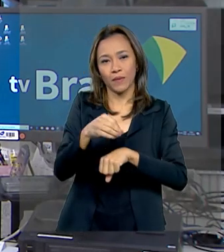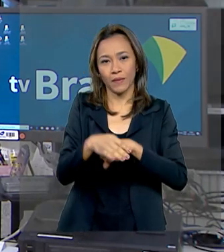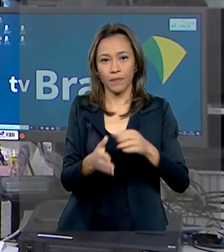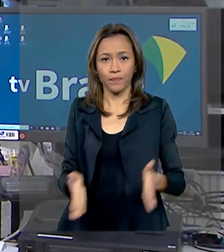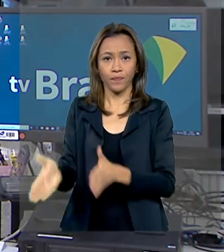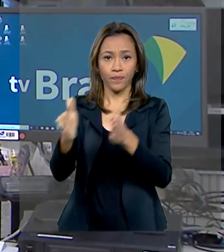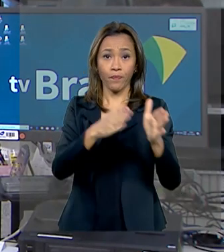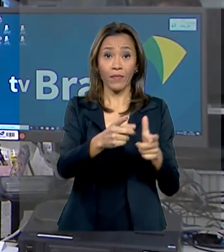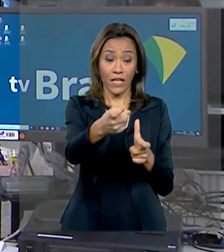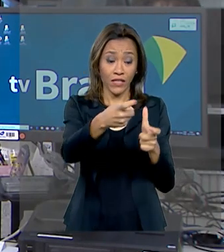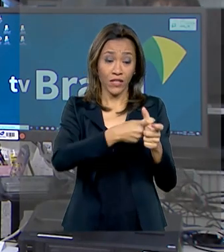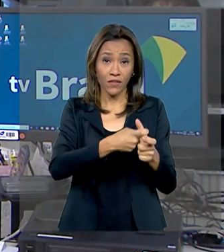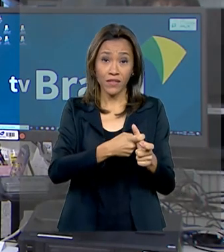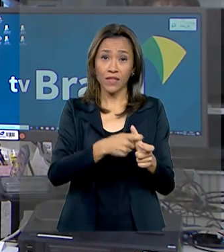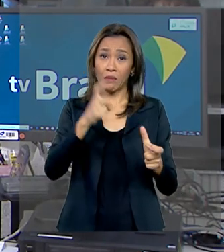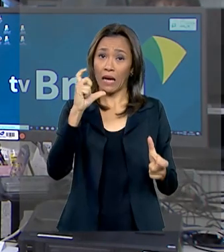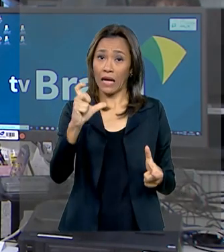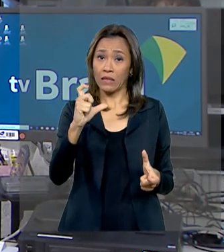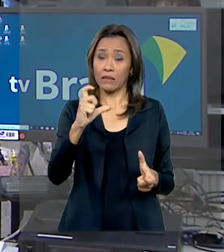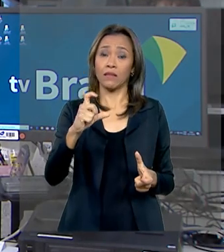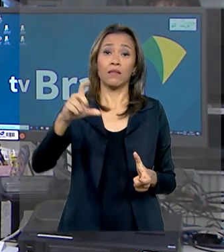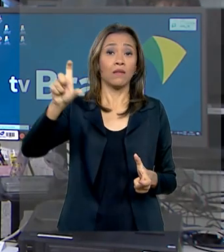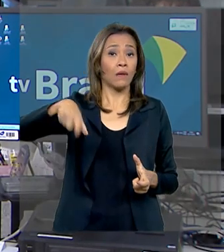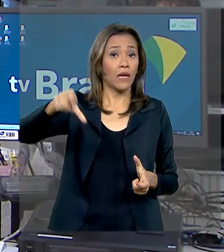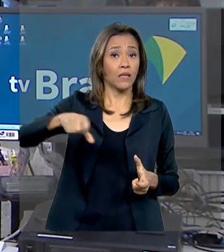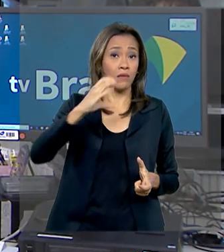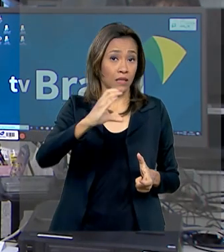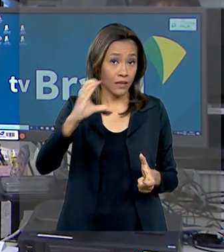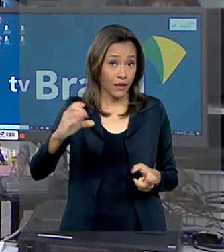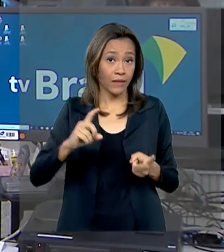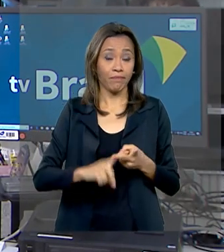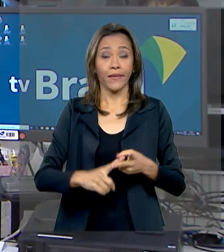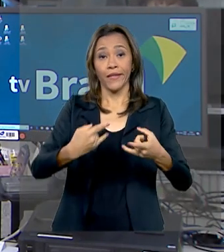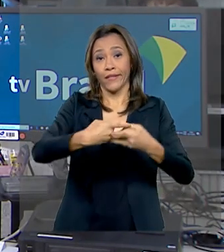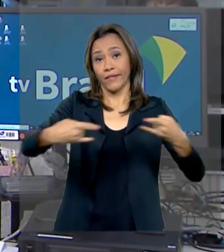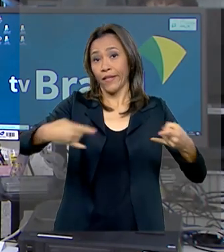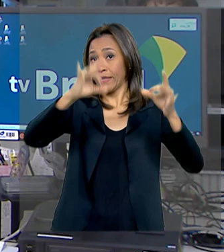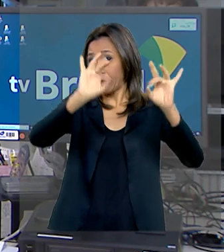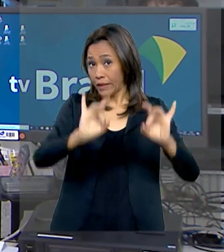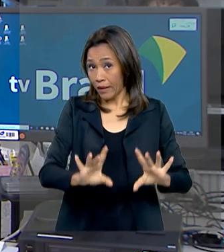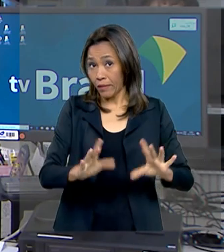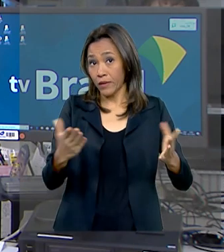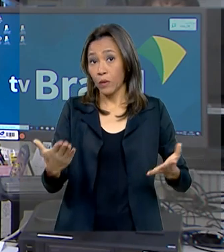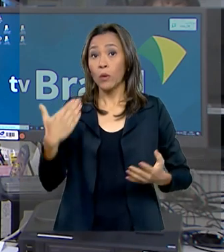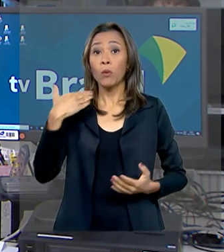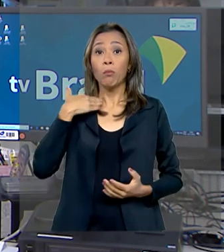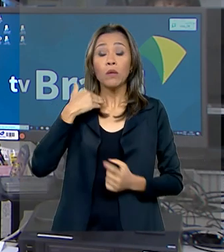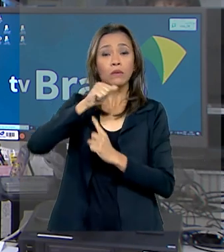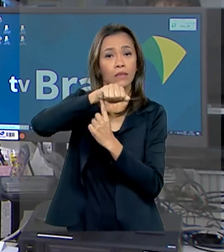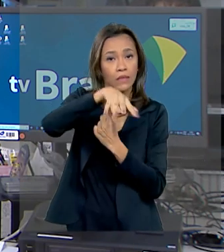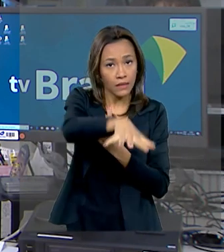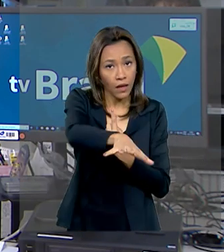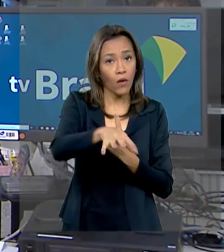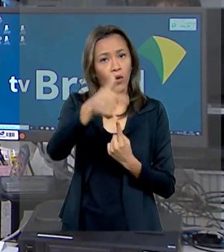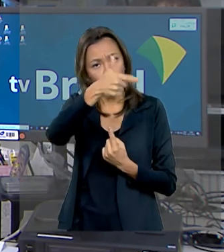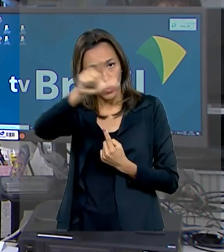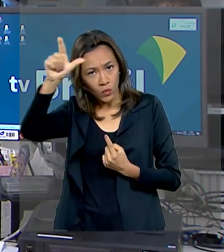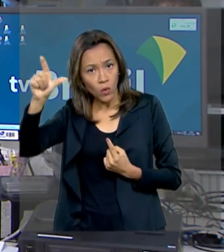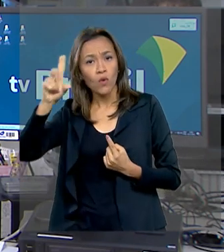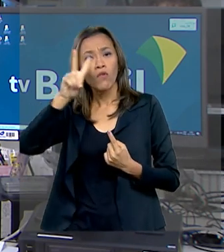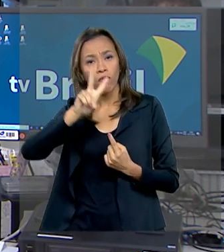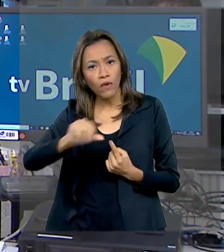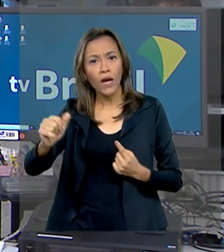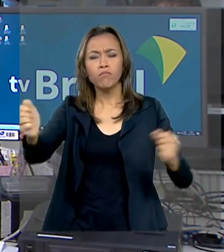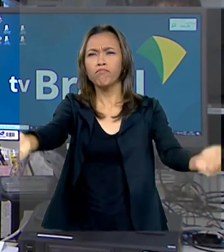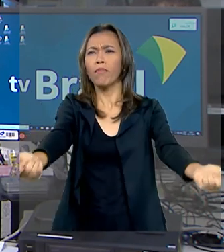Dívidas no cartão de crédito, cheque especial. O Banco Central e a Federação Brasileira de Bancos vão fazer um mutirão de renegociação